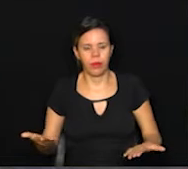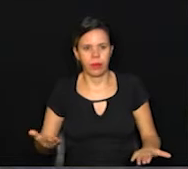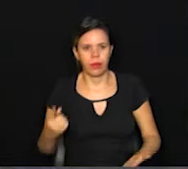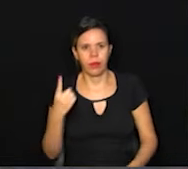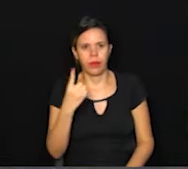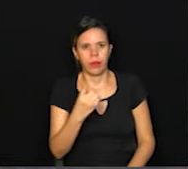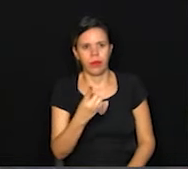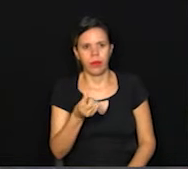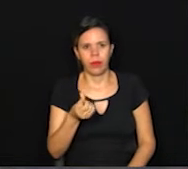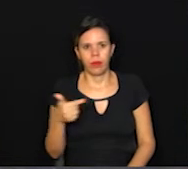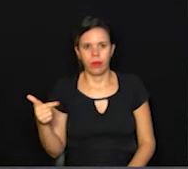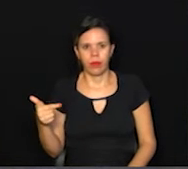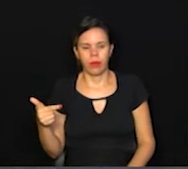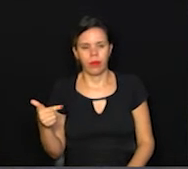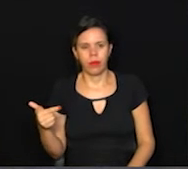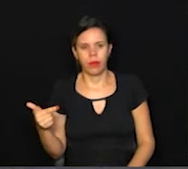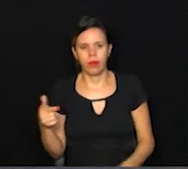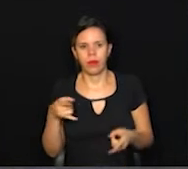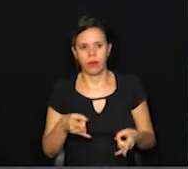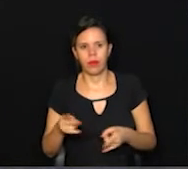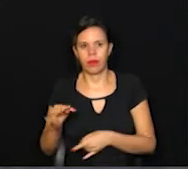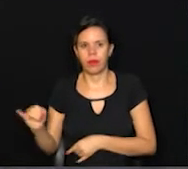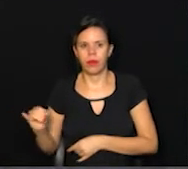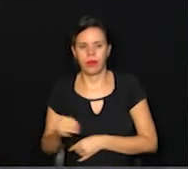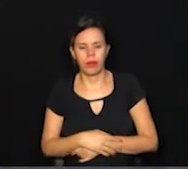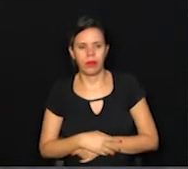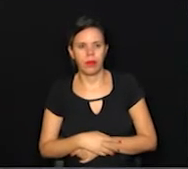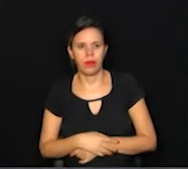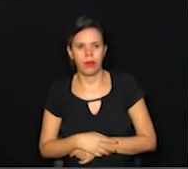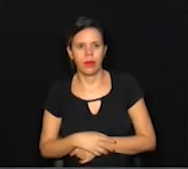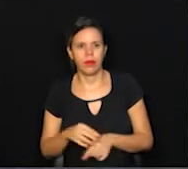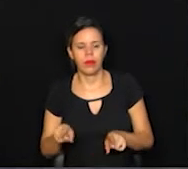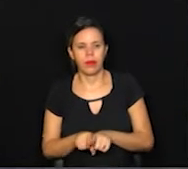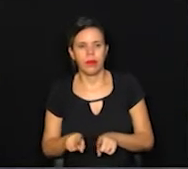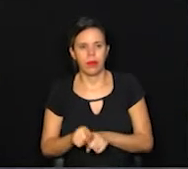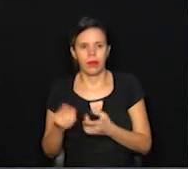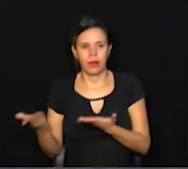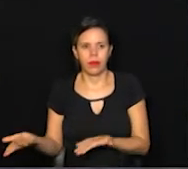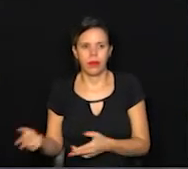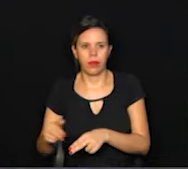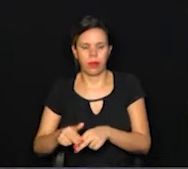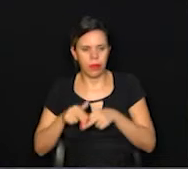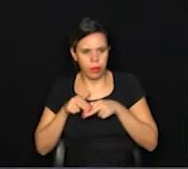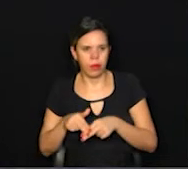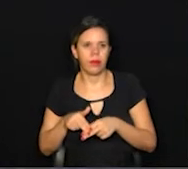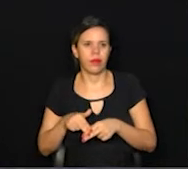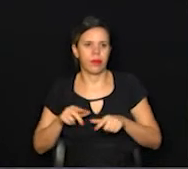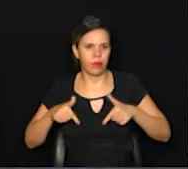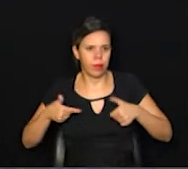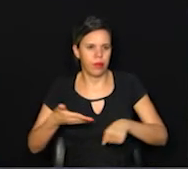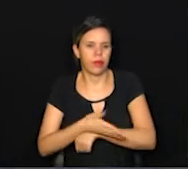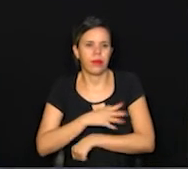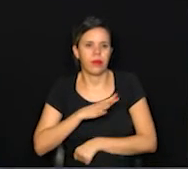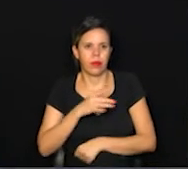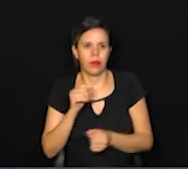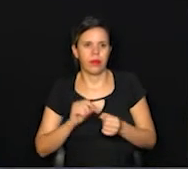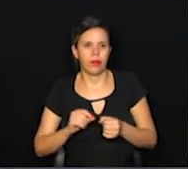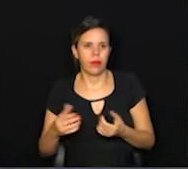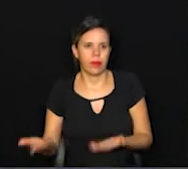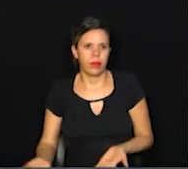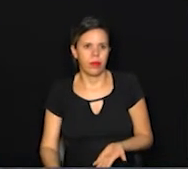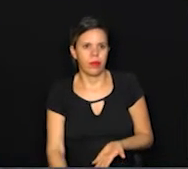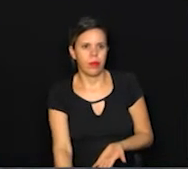162 leitos de UTI. Isso também se deveu à intervenção que o município fez